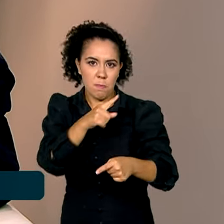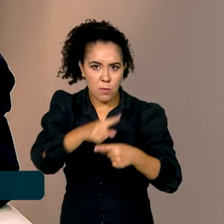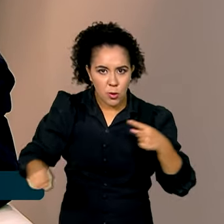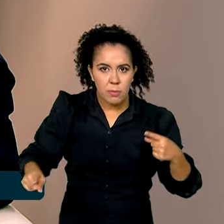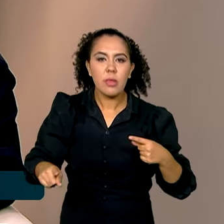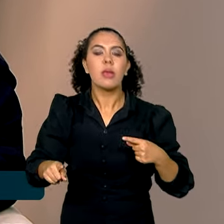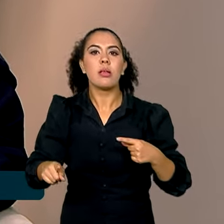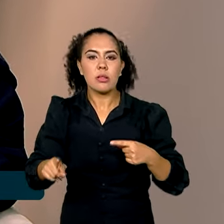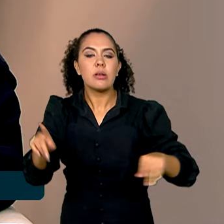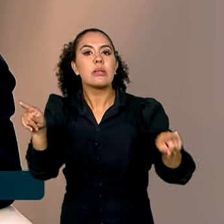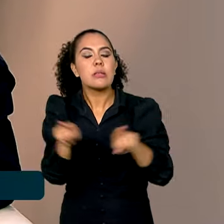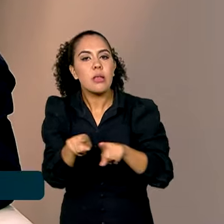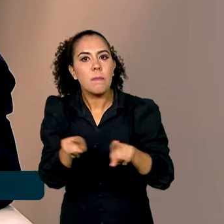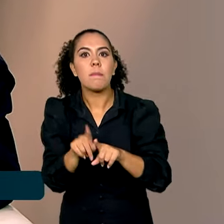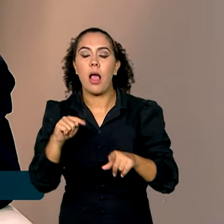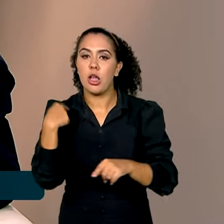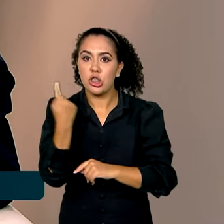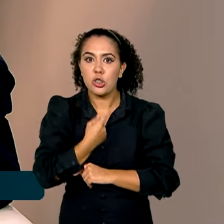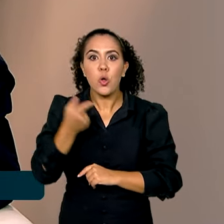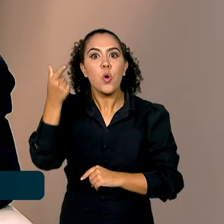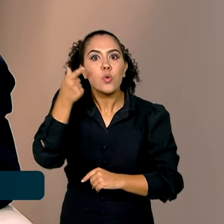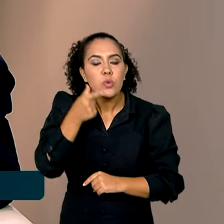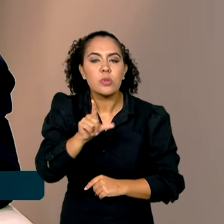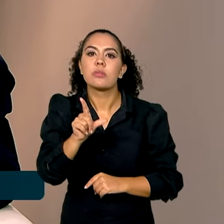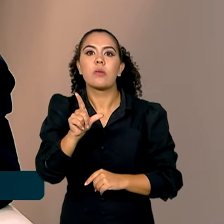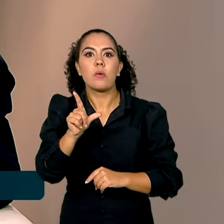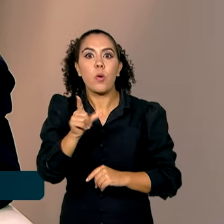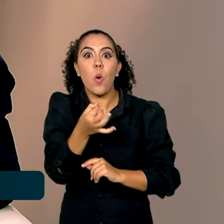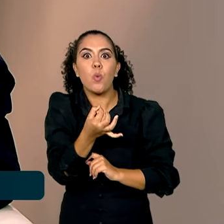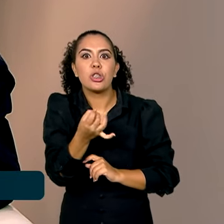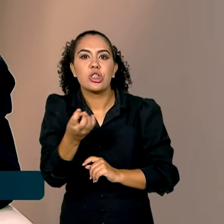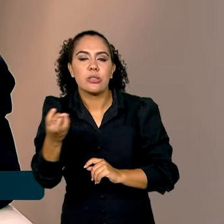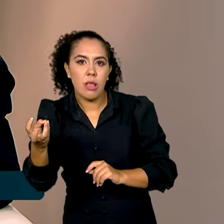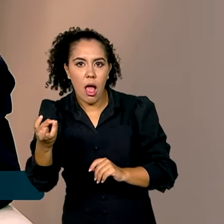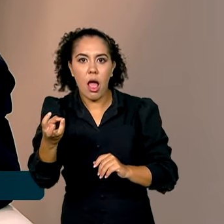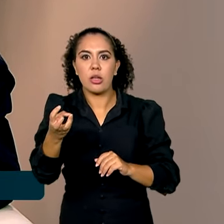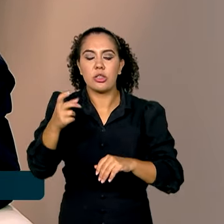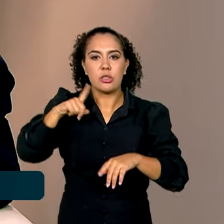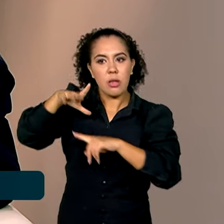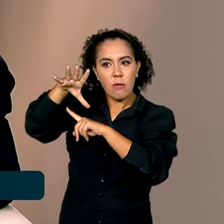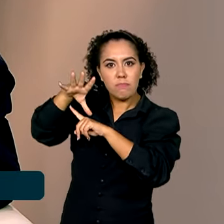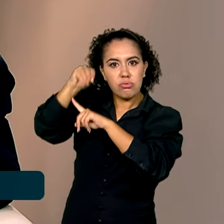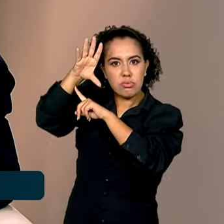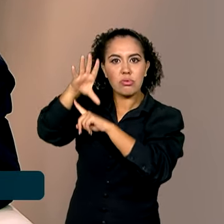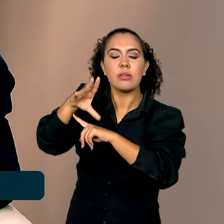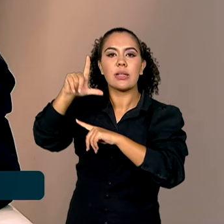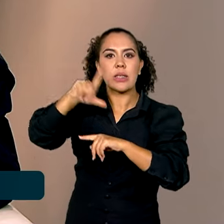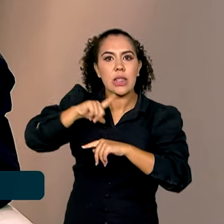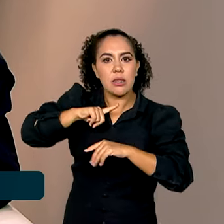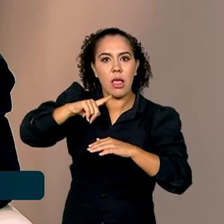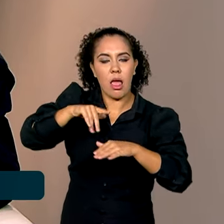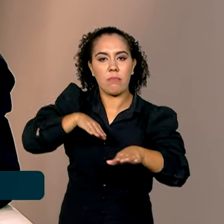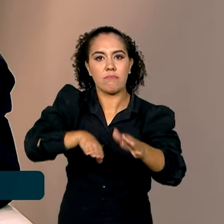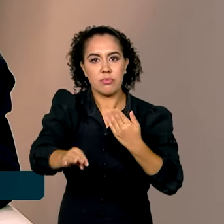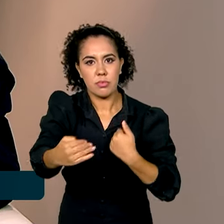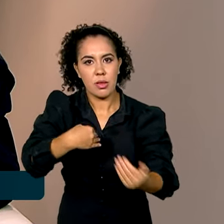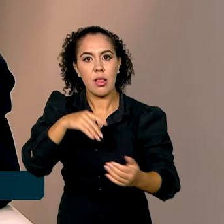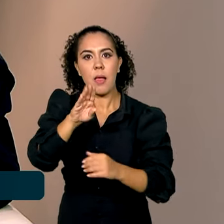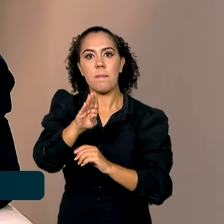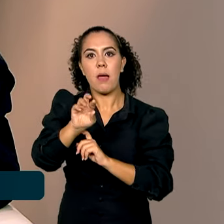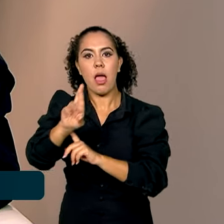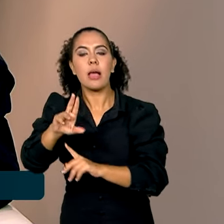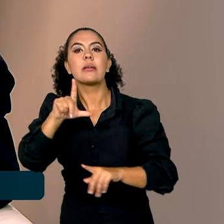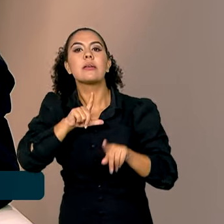recuperamos um número grande de radares fixos nas rodovias, com